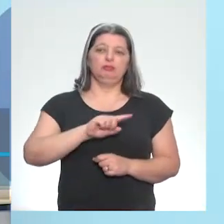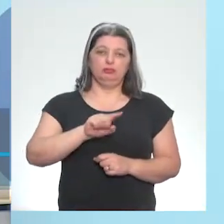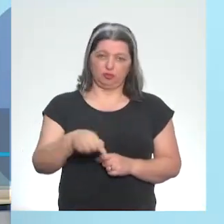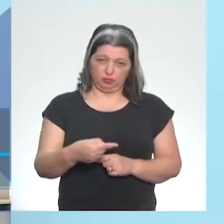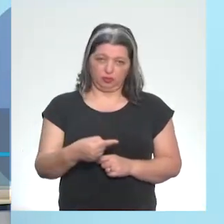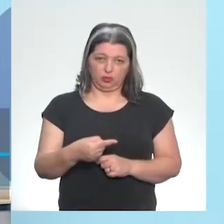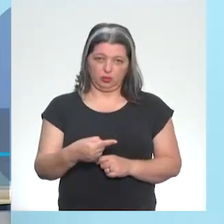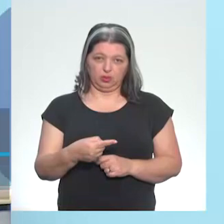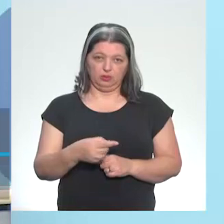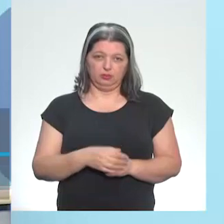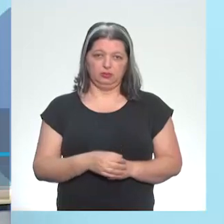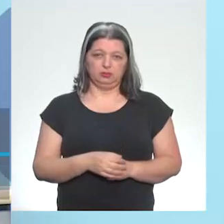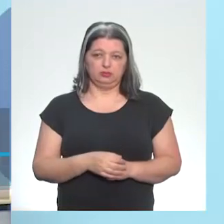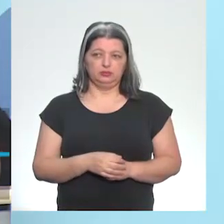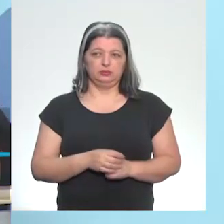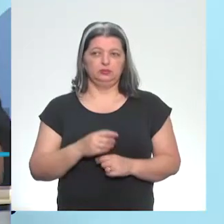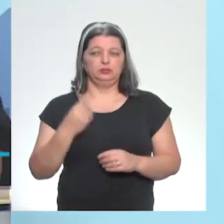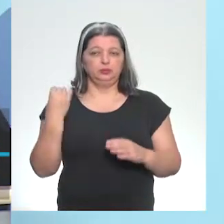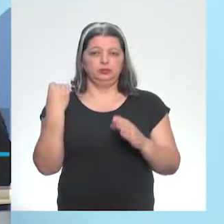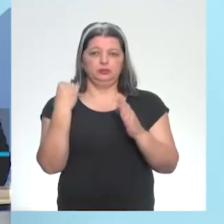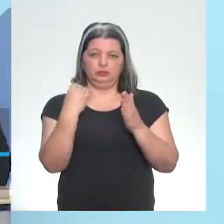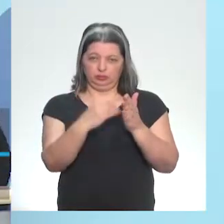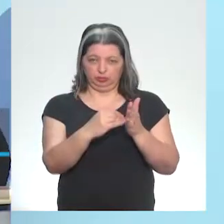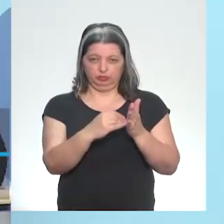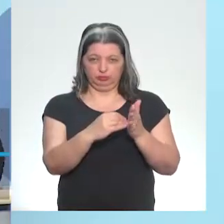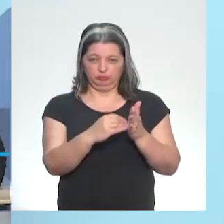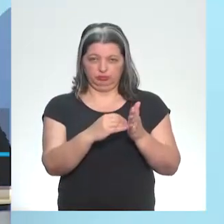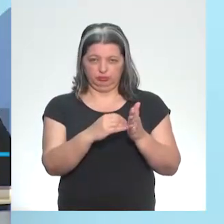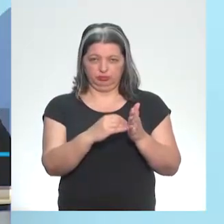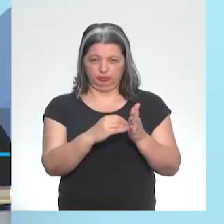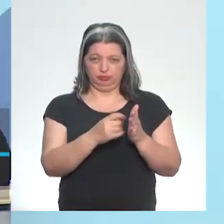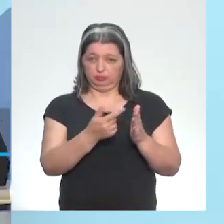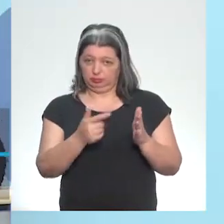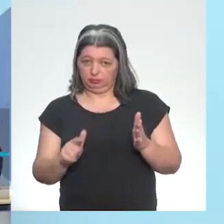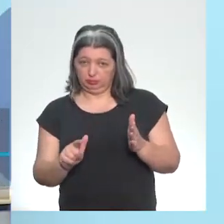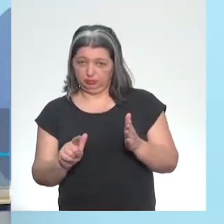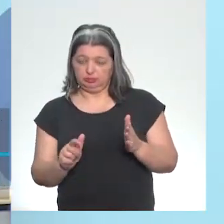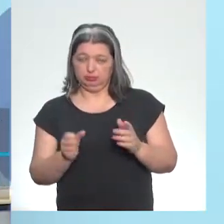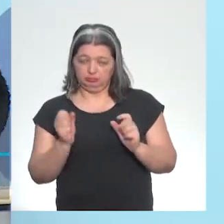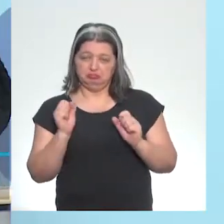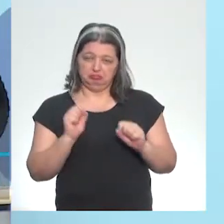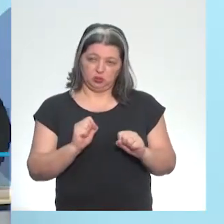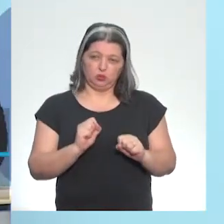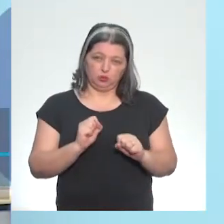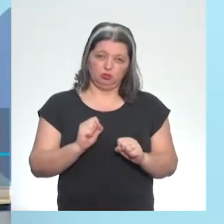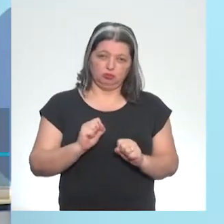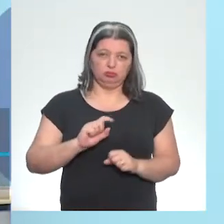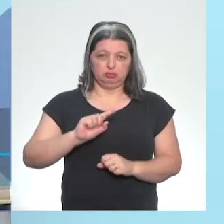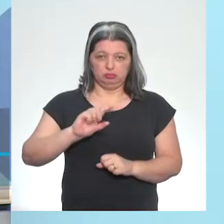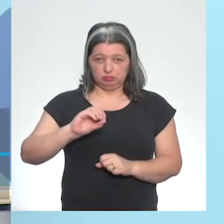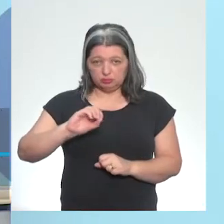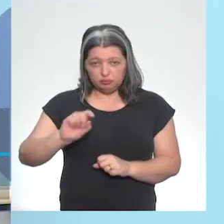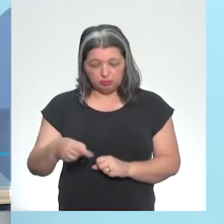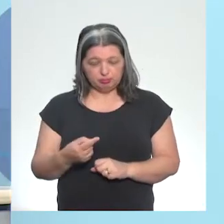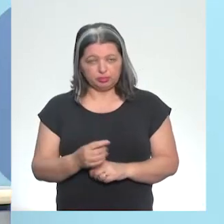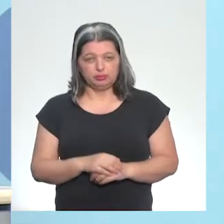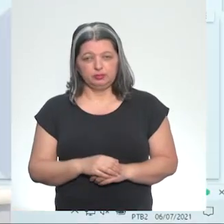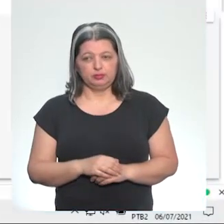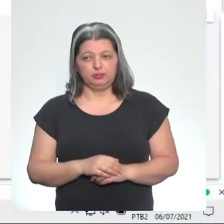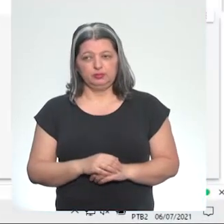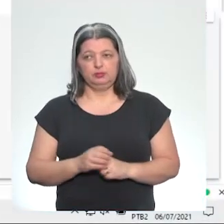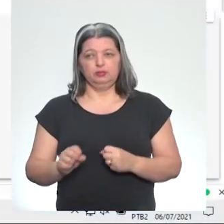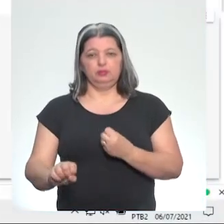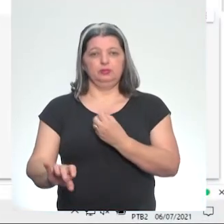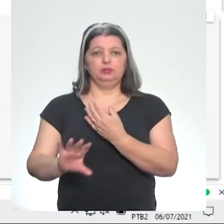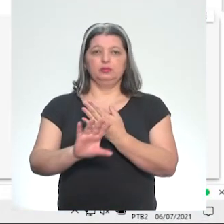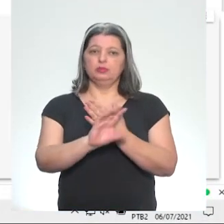possibilidade decimal, você tem que avisar para ele. Falar, amigo, pode ter decimal aqui. Input novamente. Primeira